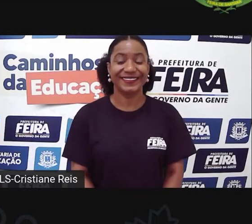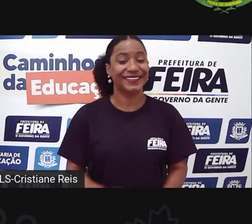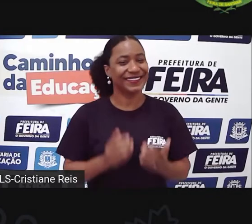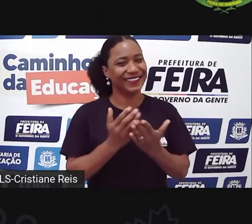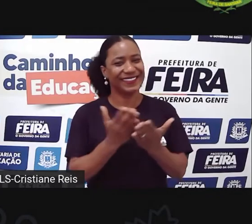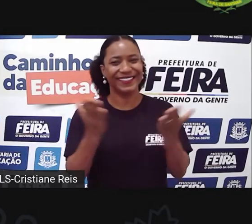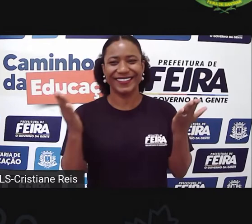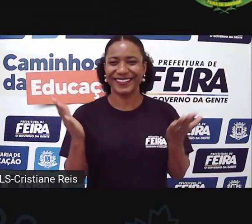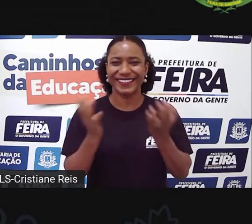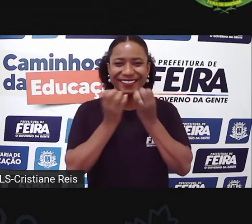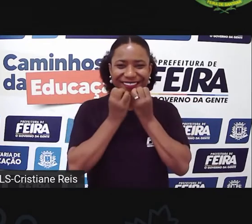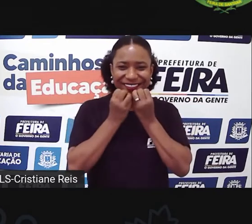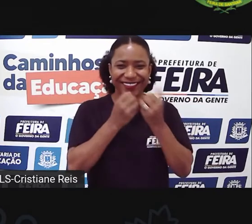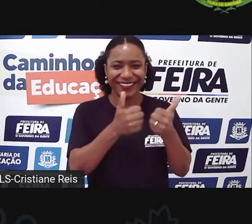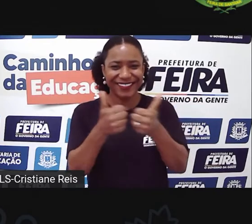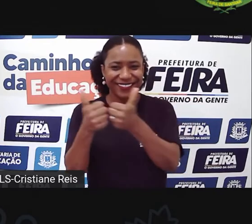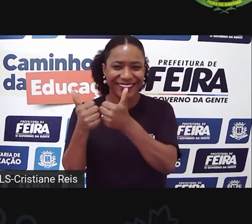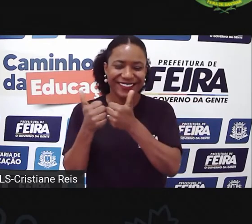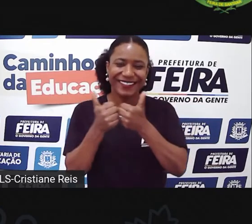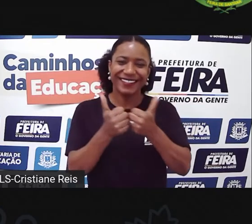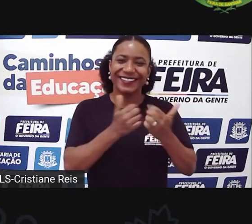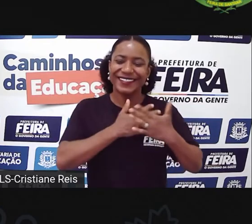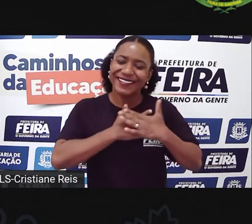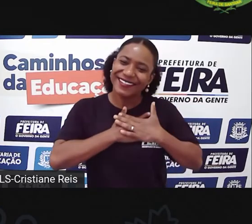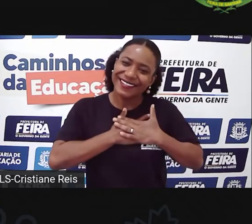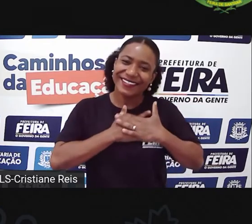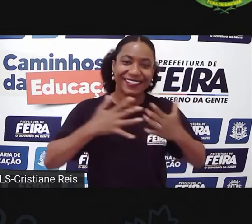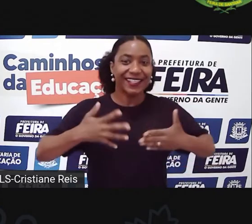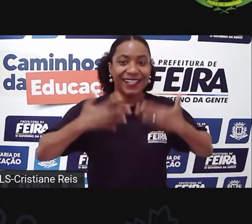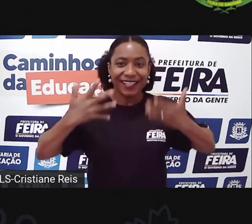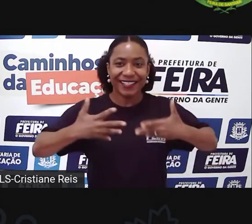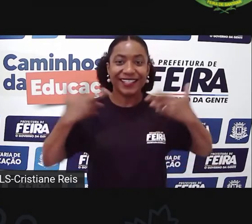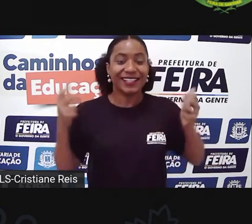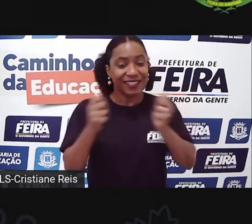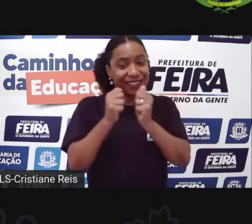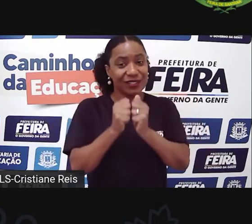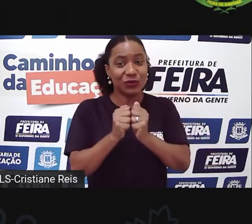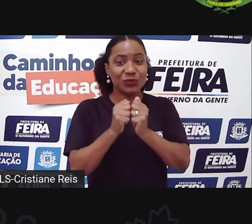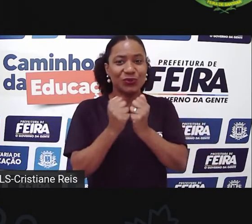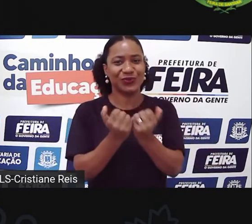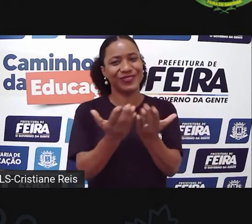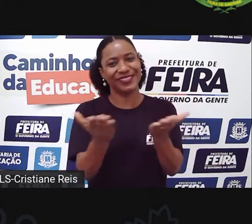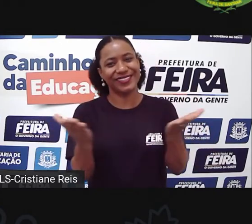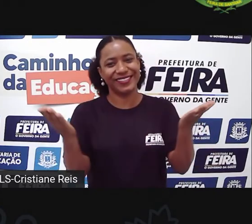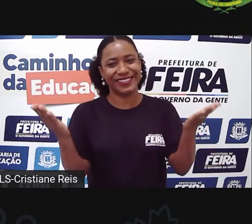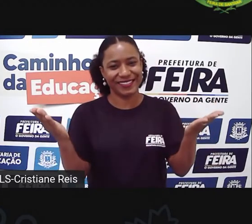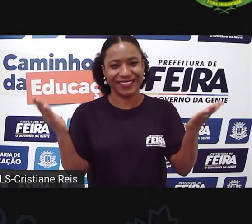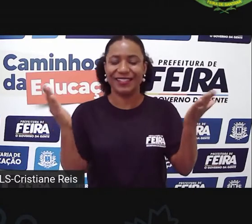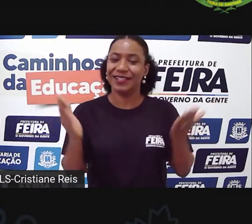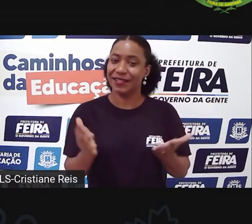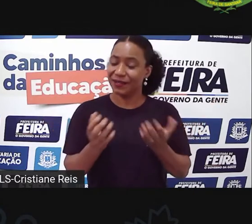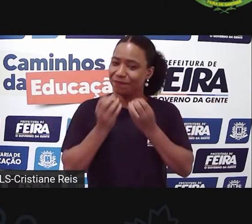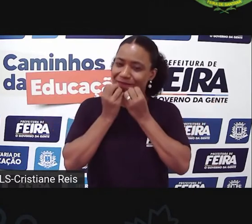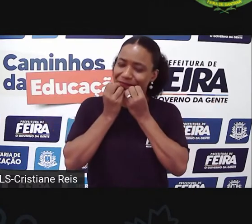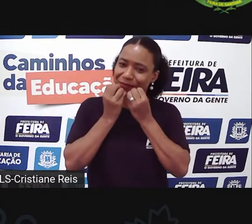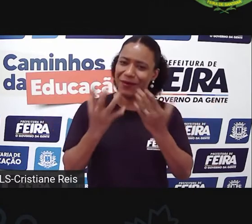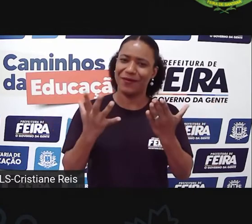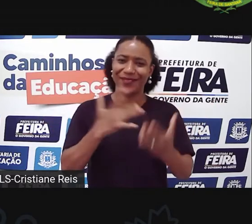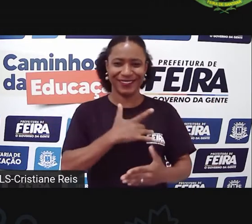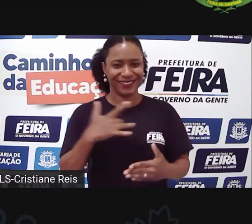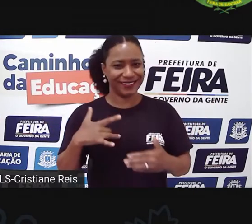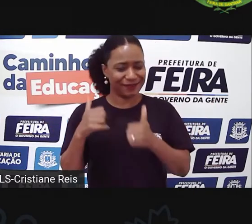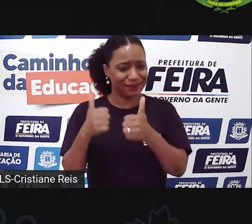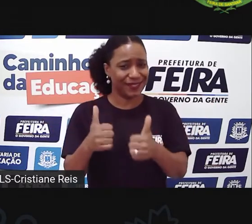Olá, meus amores, que alegria estar aqui mais um dia com vocês. Espero que vocês estejam assim na maior paz,